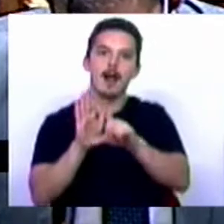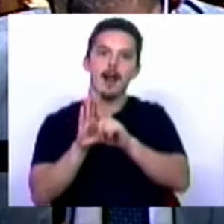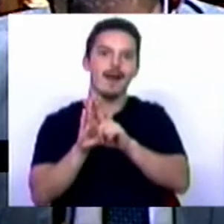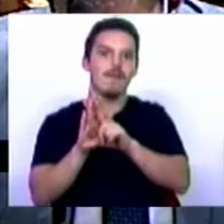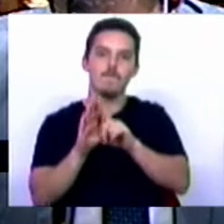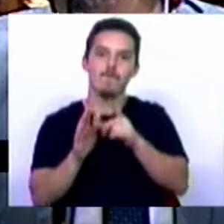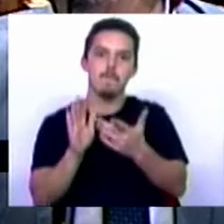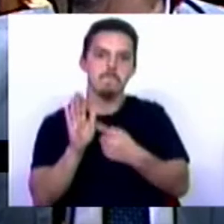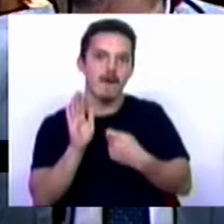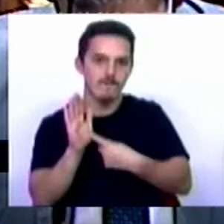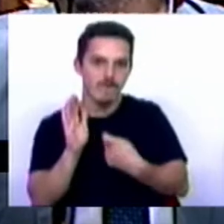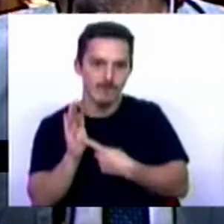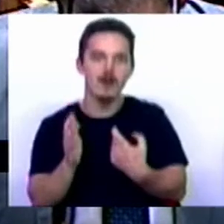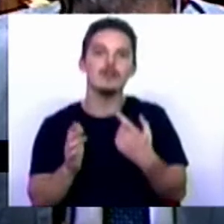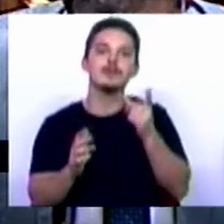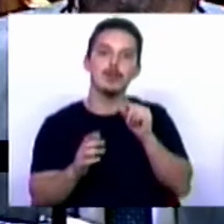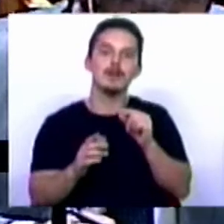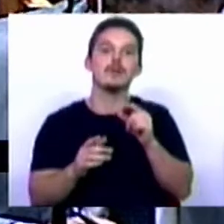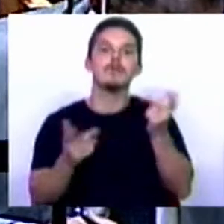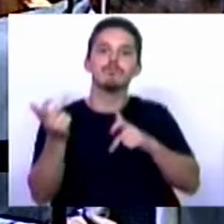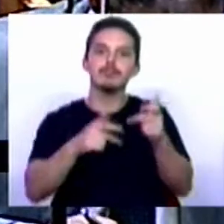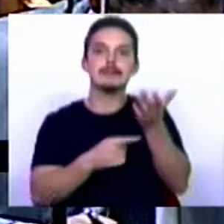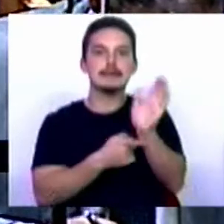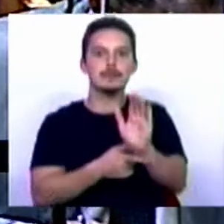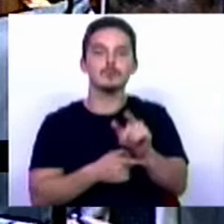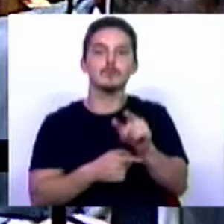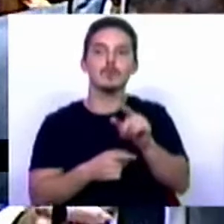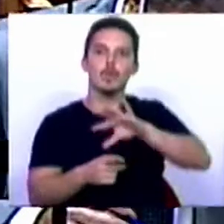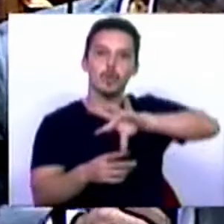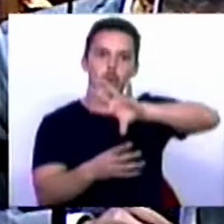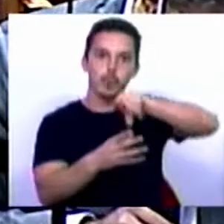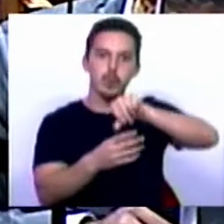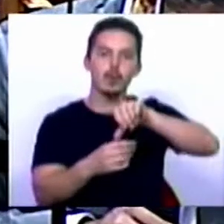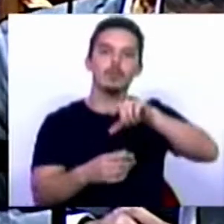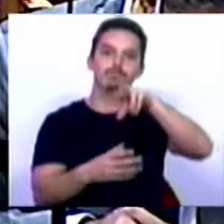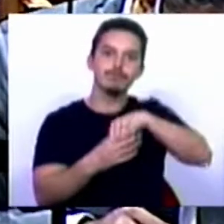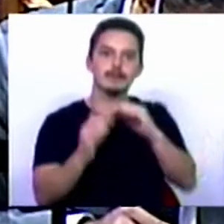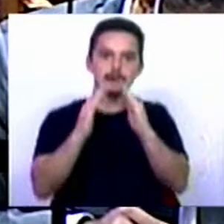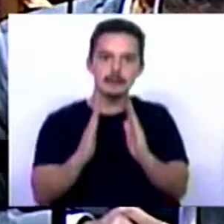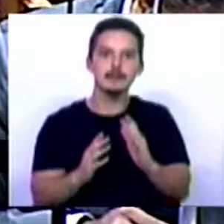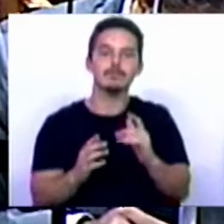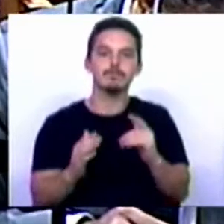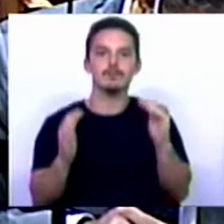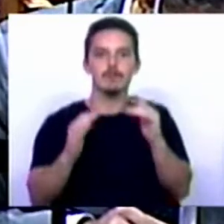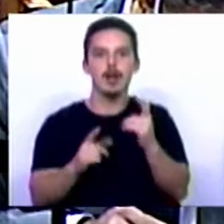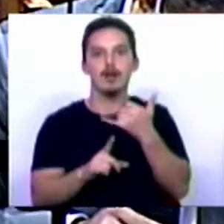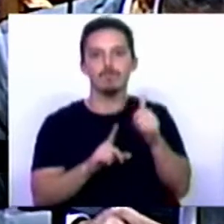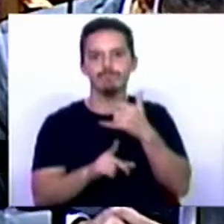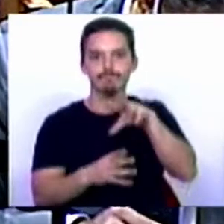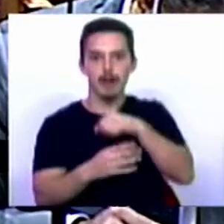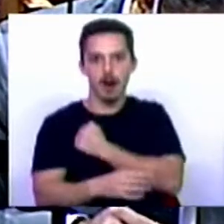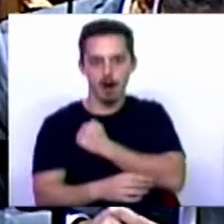Por outro lado, redução significativa de fenómenos como o furto em residência, uma tendência de ligeira redução da violência